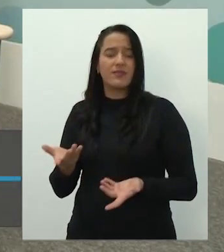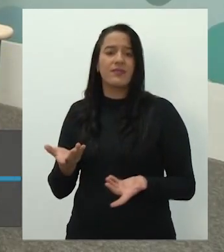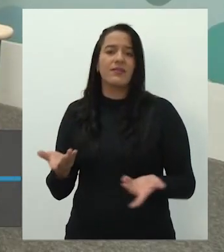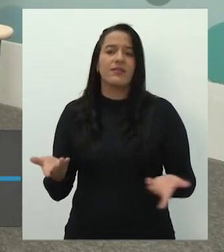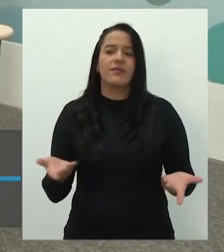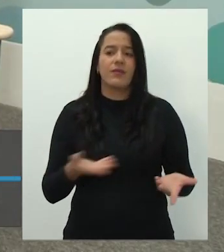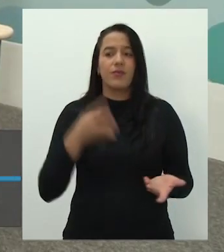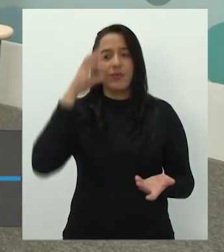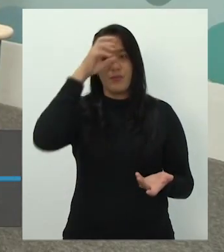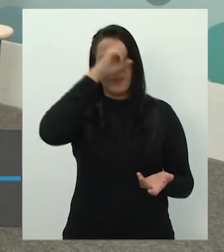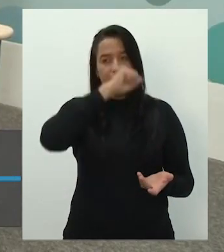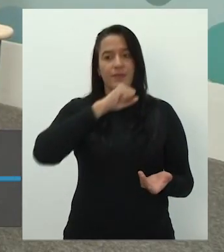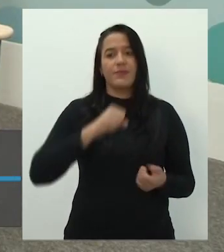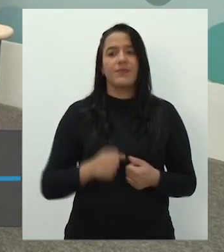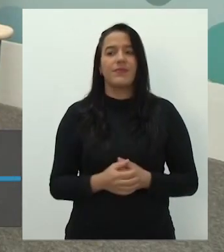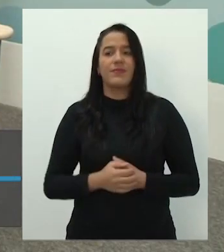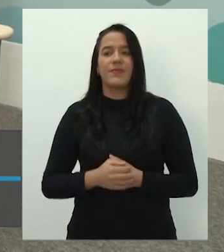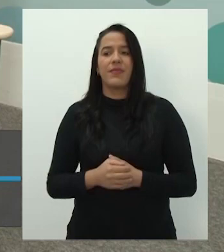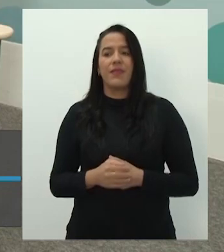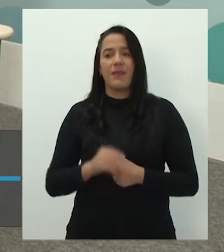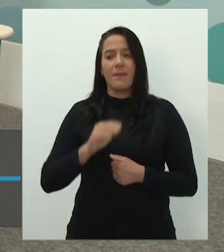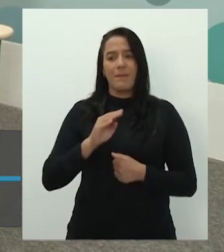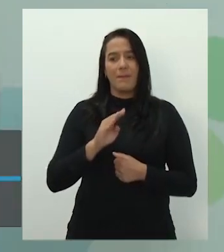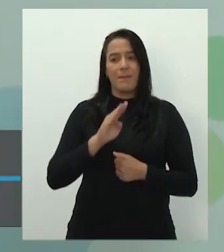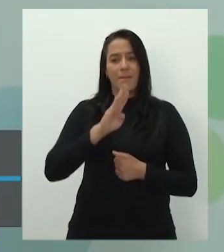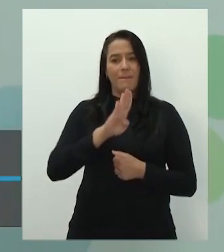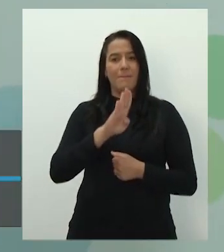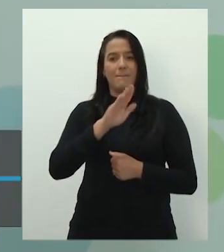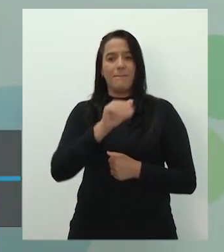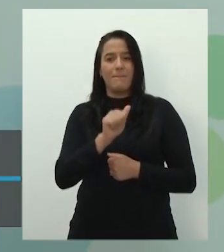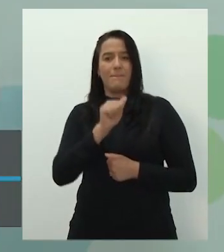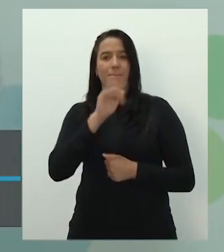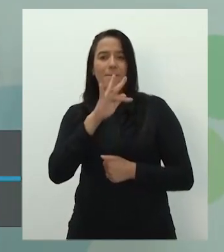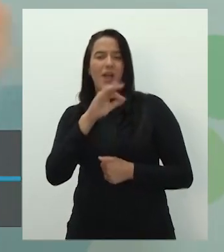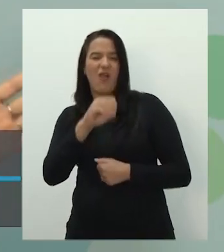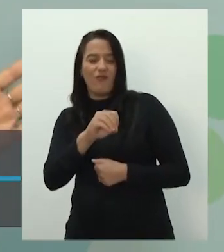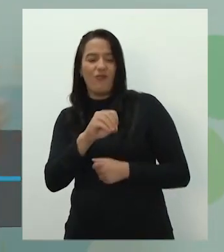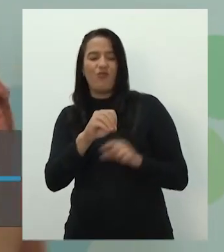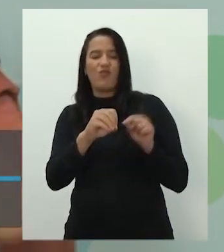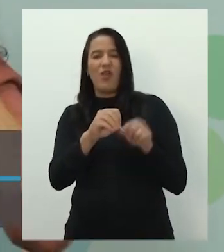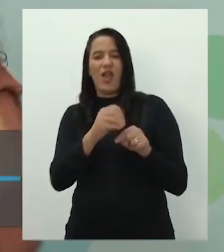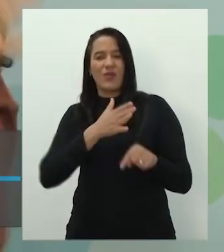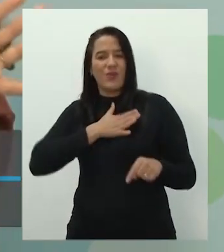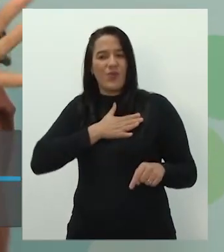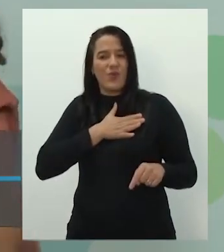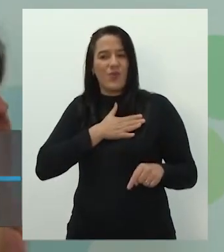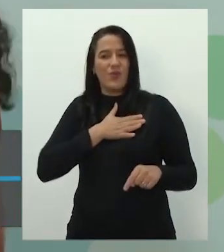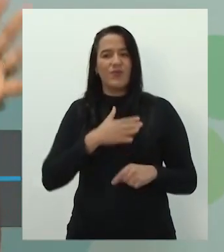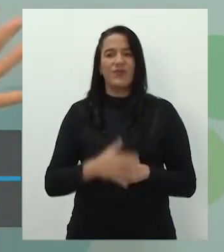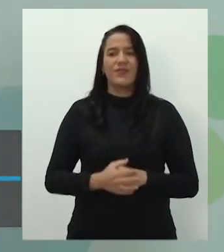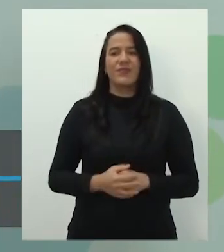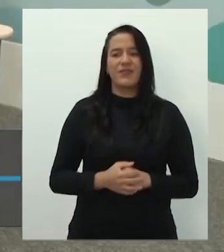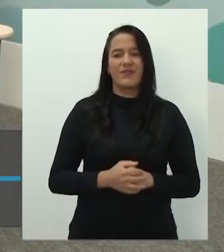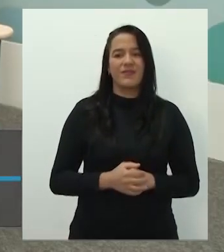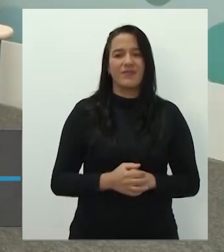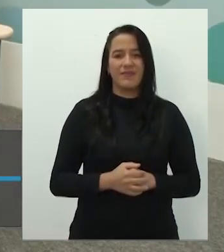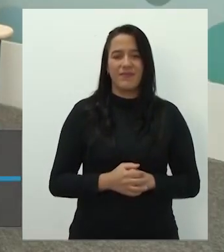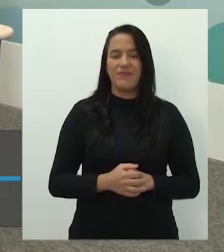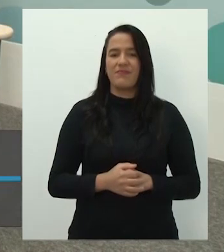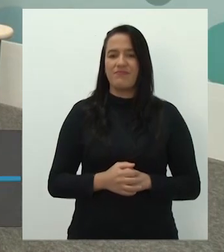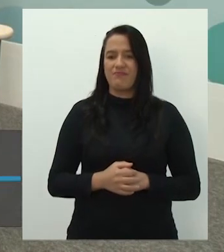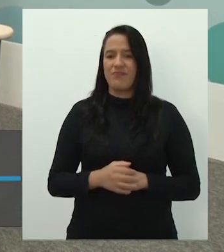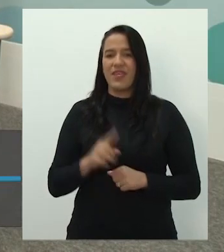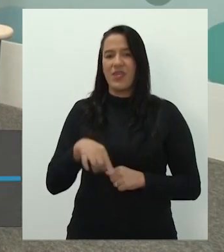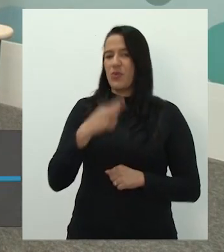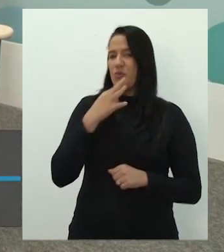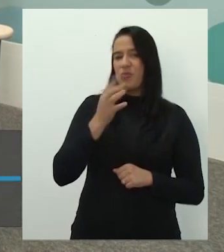falou que queria ser bafo. Bafo. Ai, que bafo. Então, mas aí aconteceu. Isso é um bafo, isso é um acontecimento. Então, bafo para